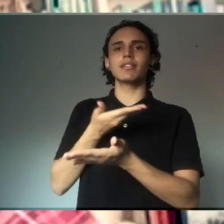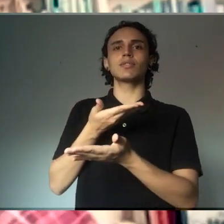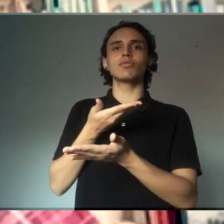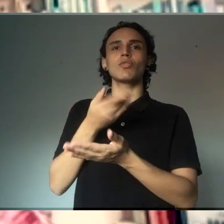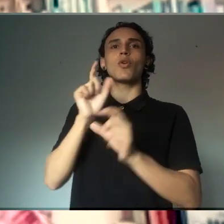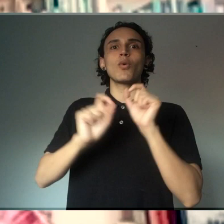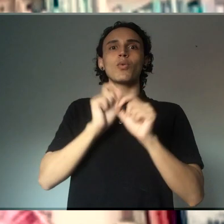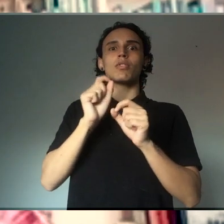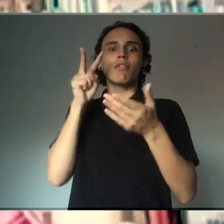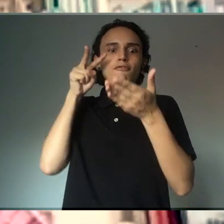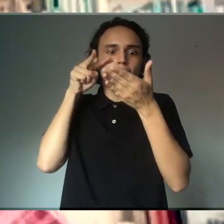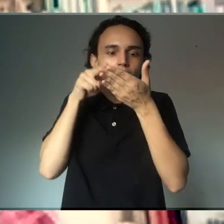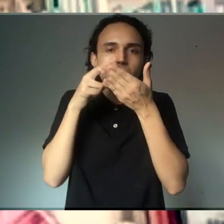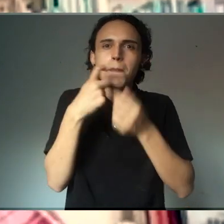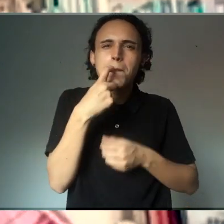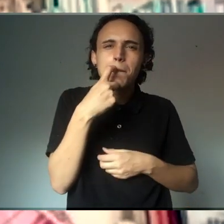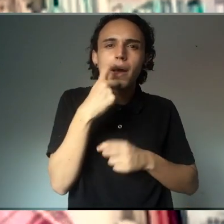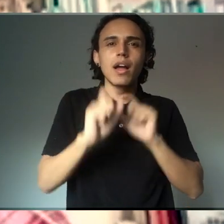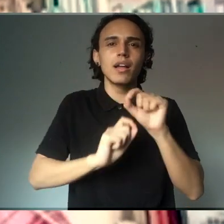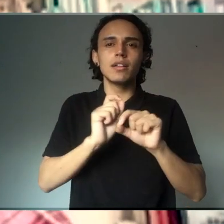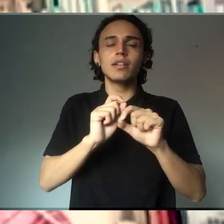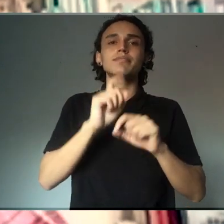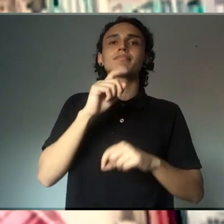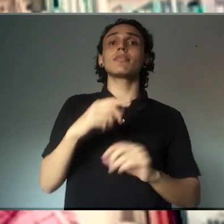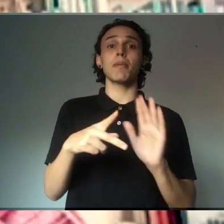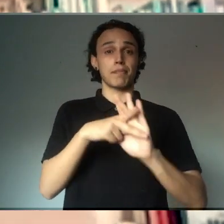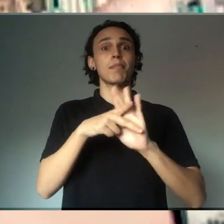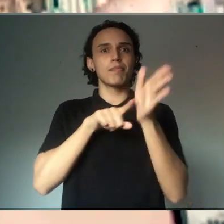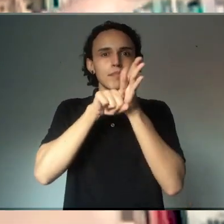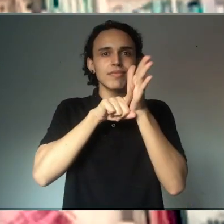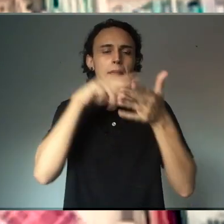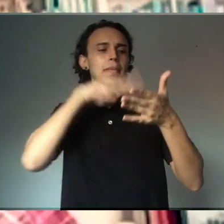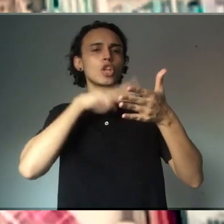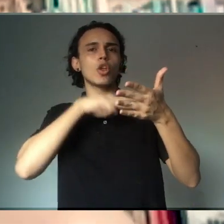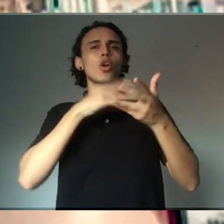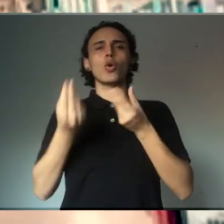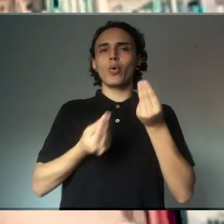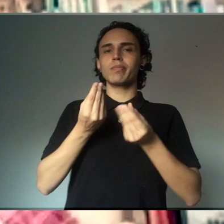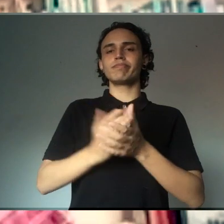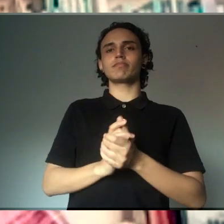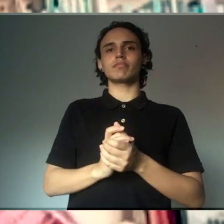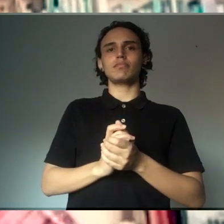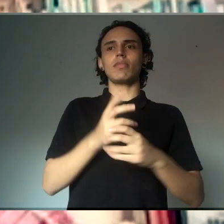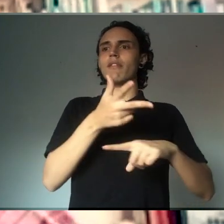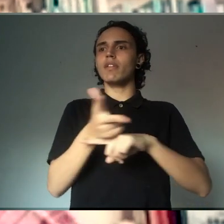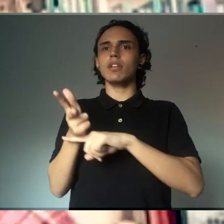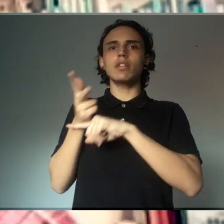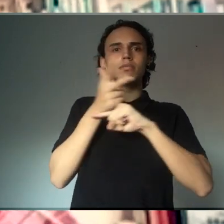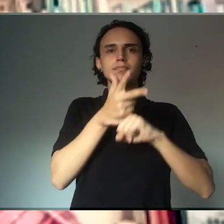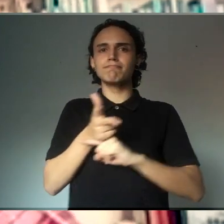Perto. A metodologia da pesquisa era filmar e, através de